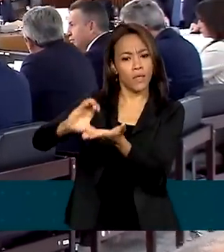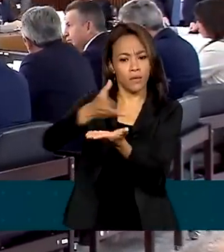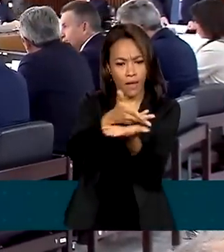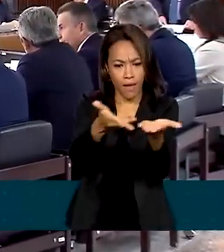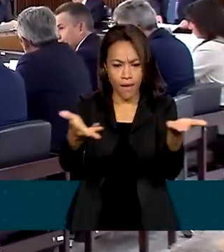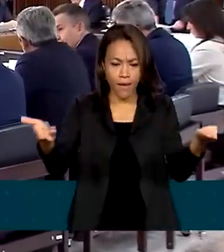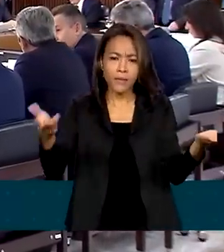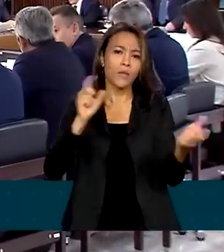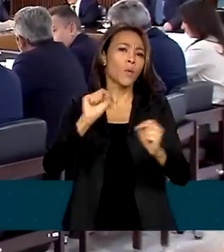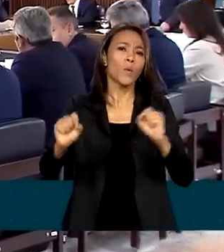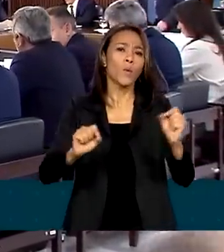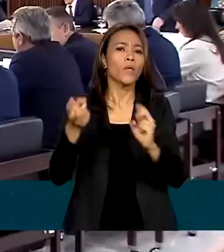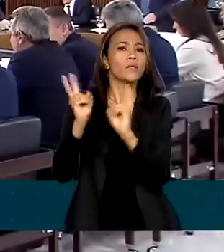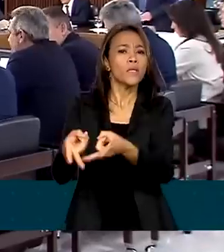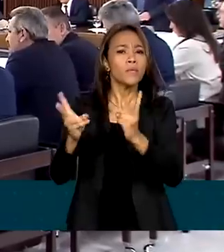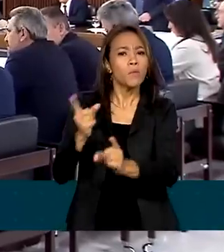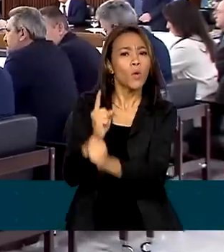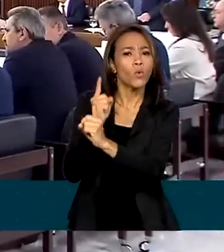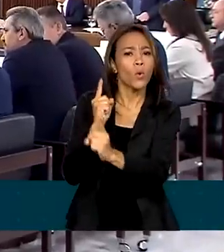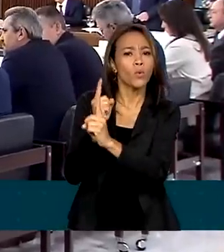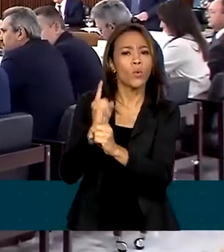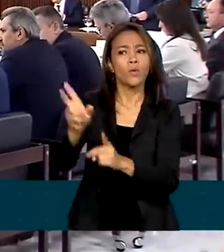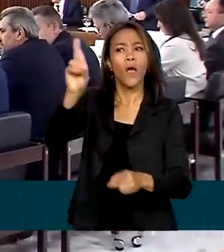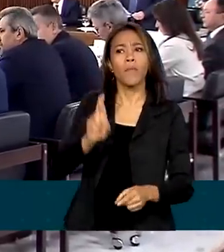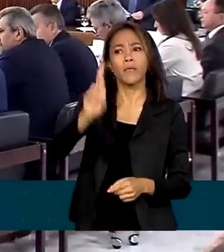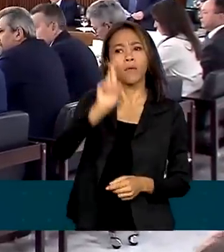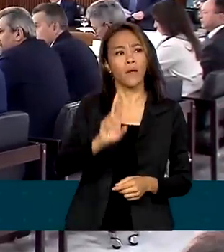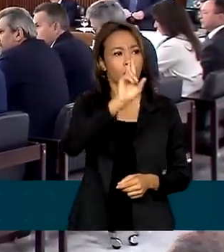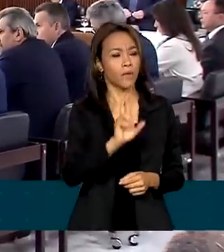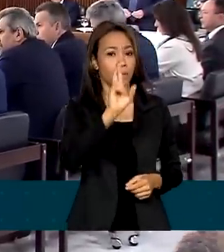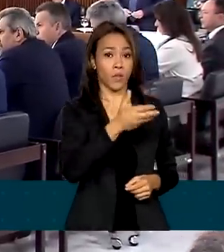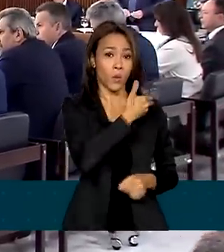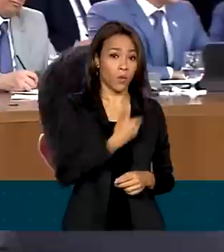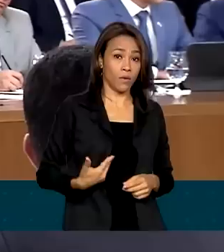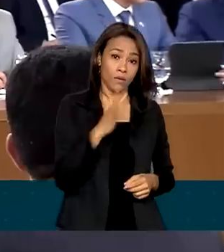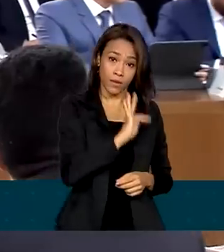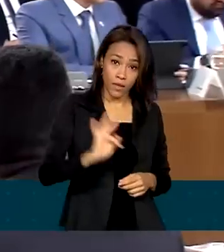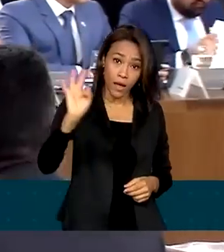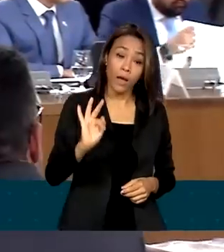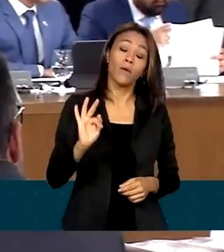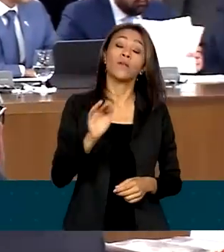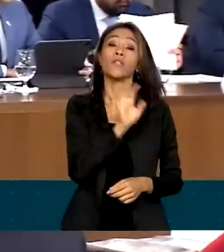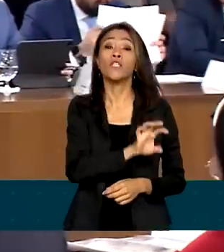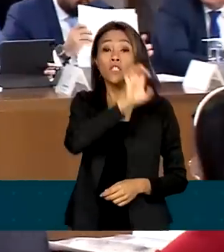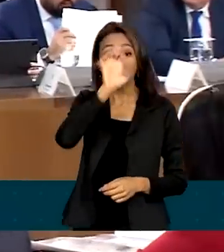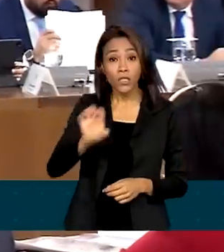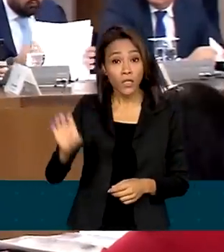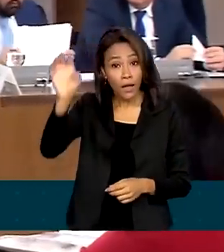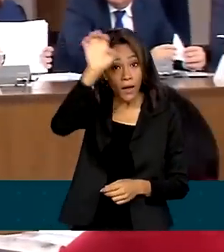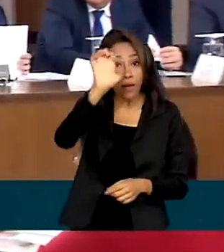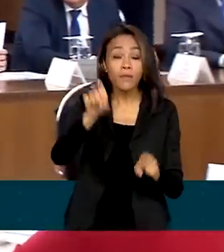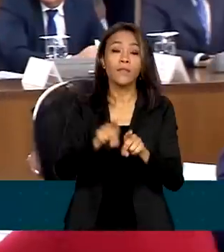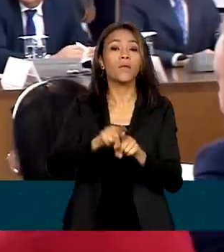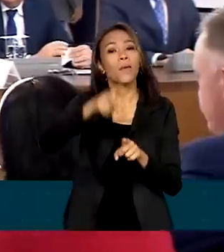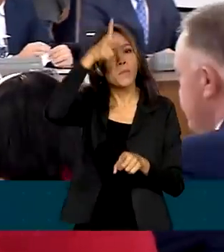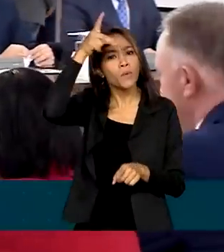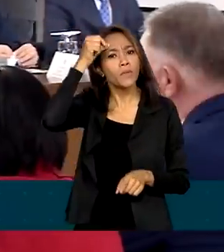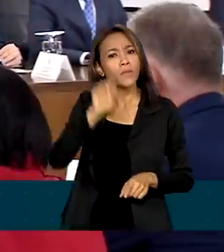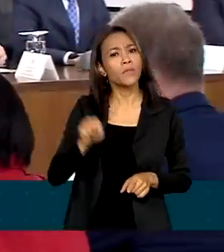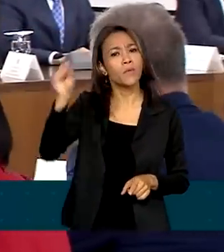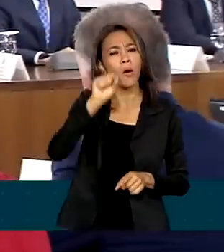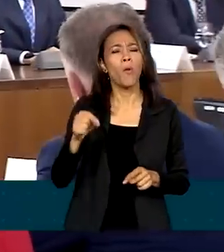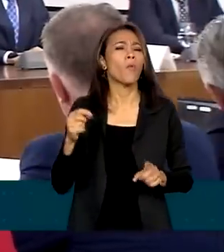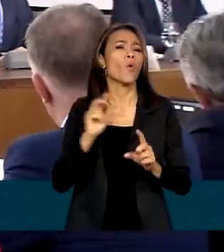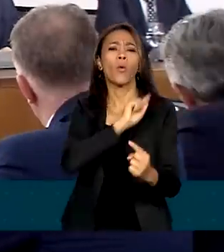permanente que contará com a participação de representantes dos governos federal, estadual e municipal para discutir temas